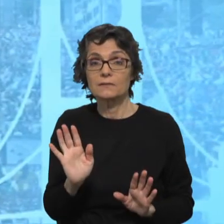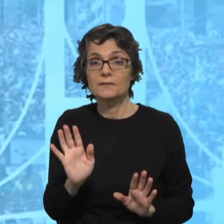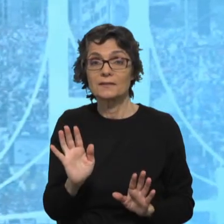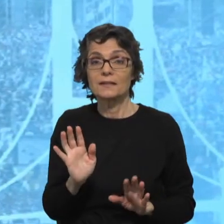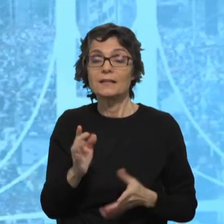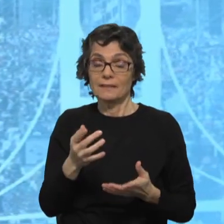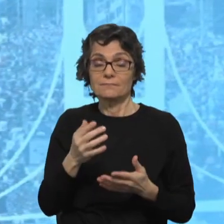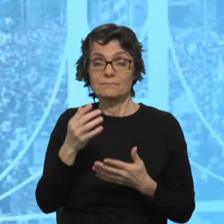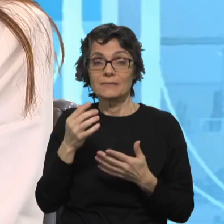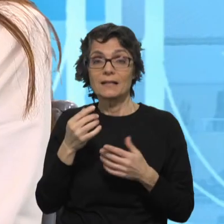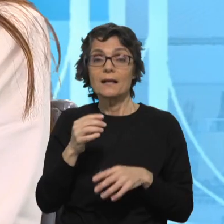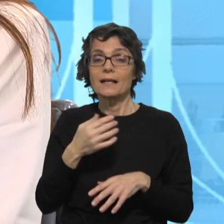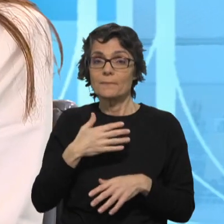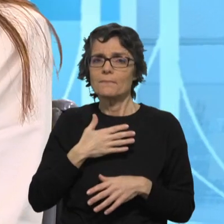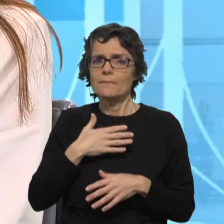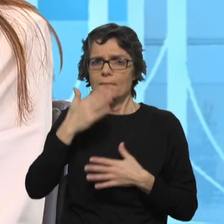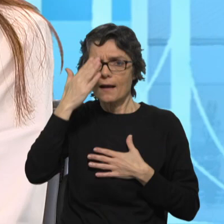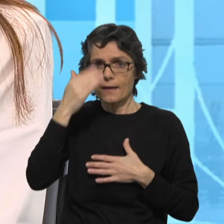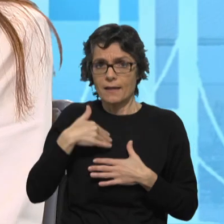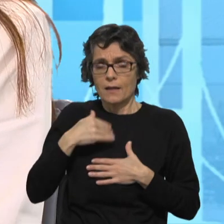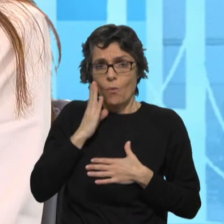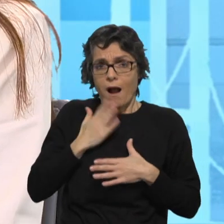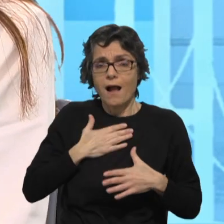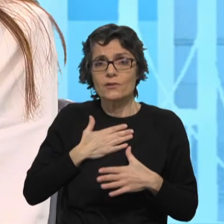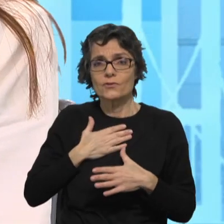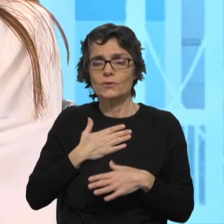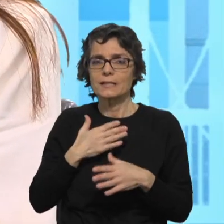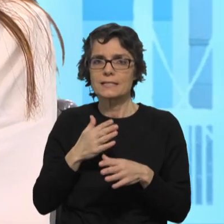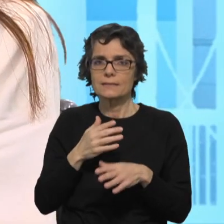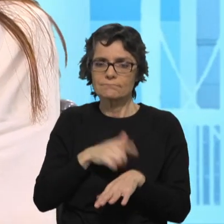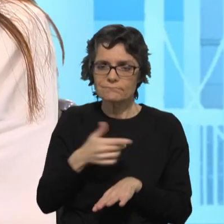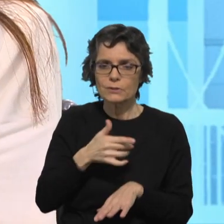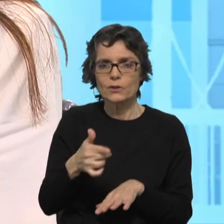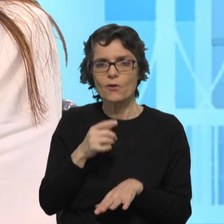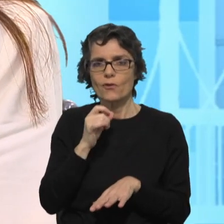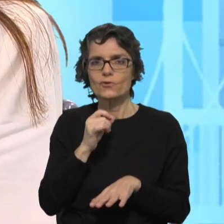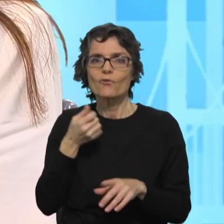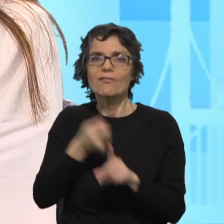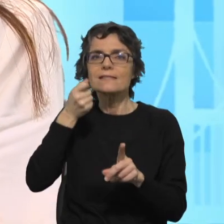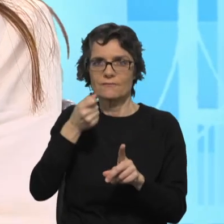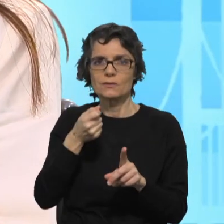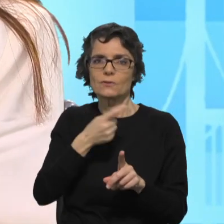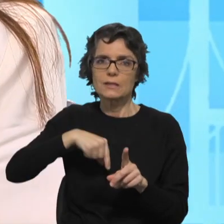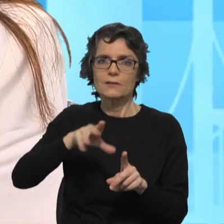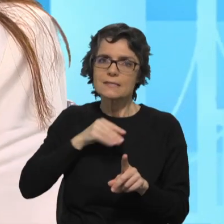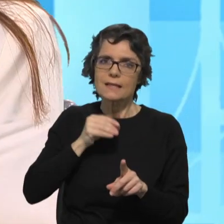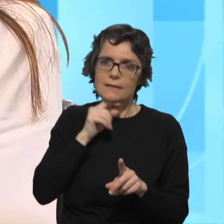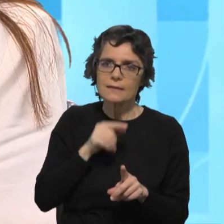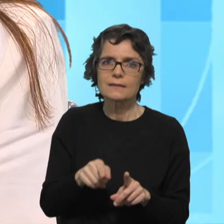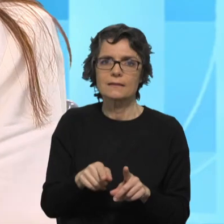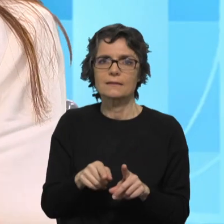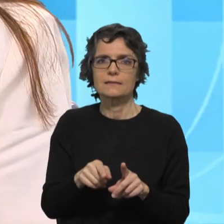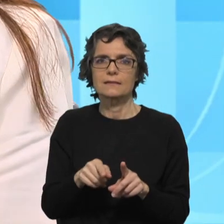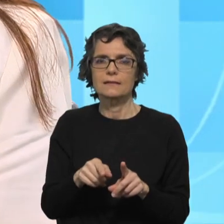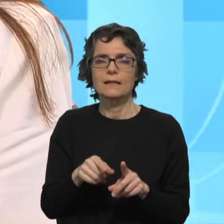Mas eu vejo este tempo como uma oportunidade e acho que estes desafios que temos sentido podem levar-nos a